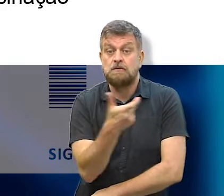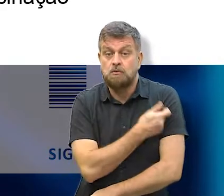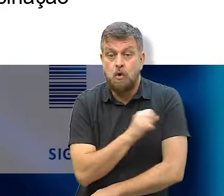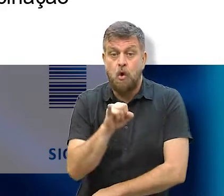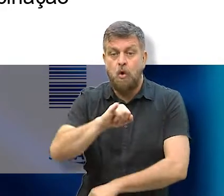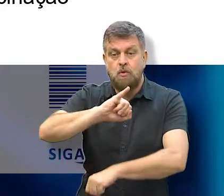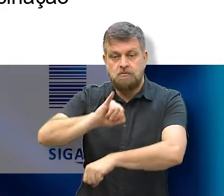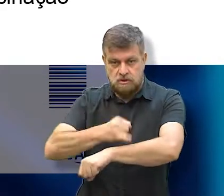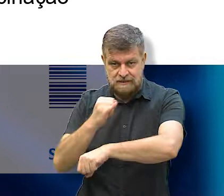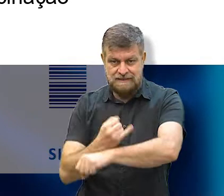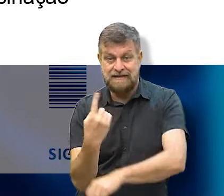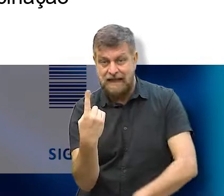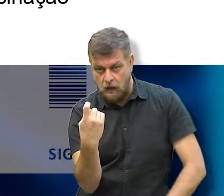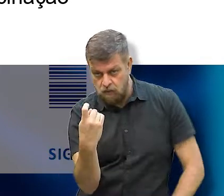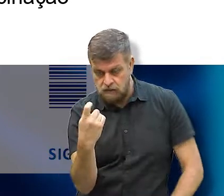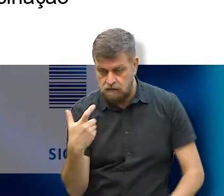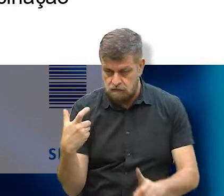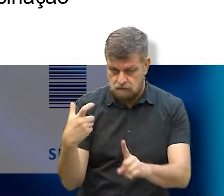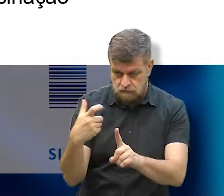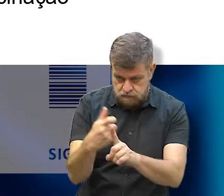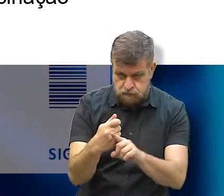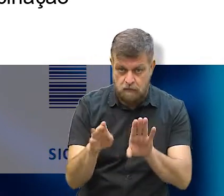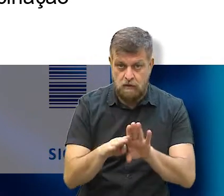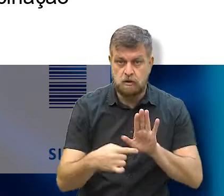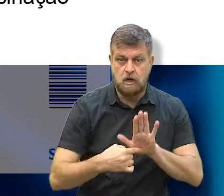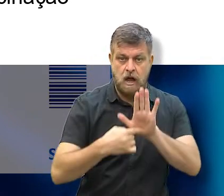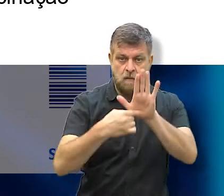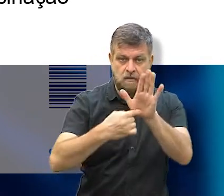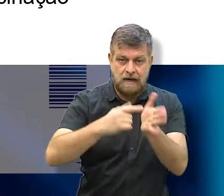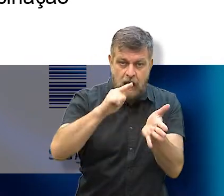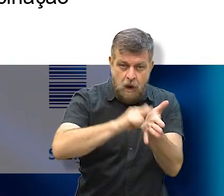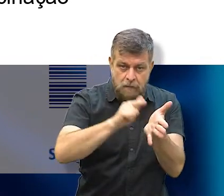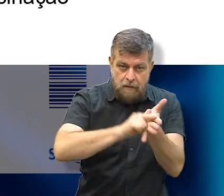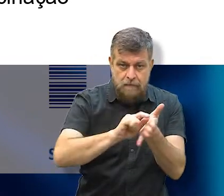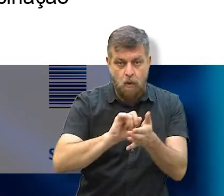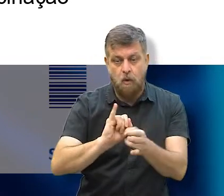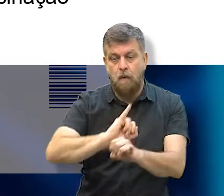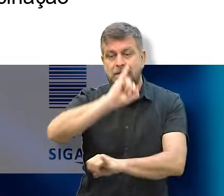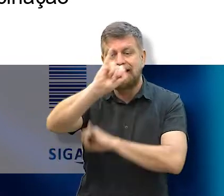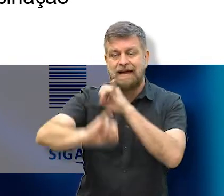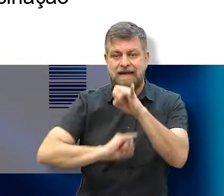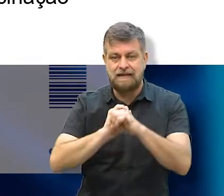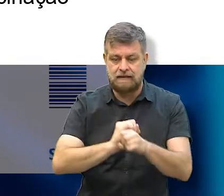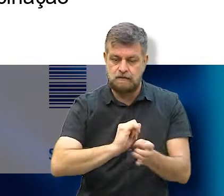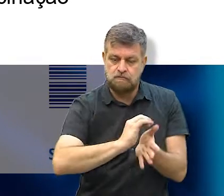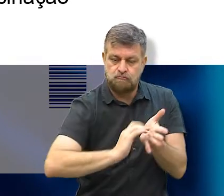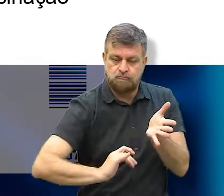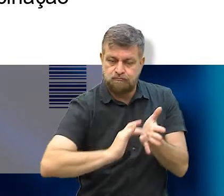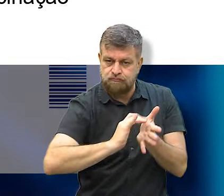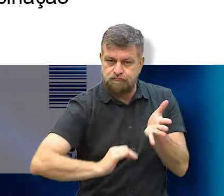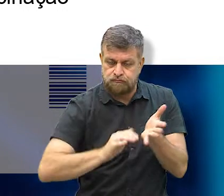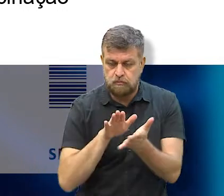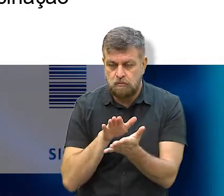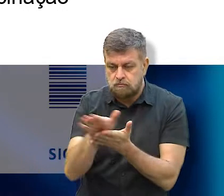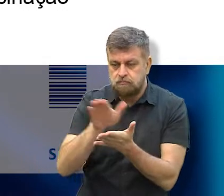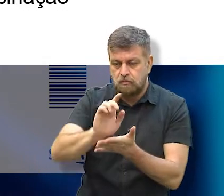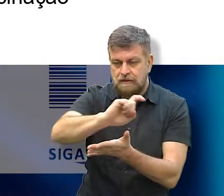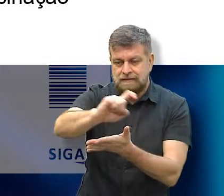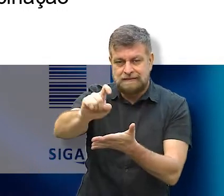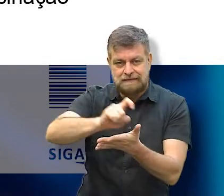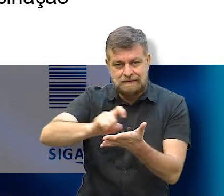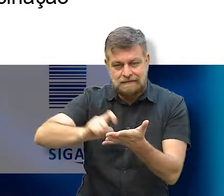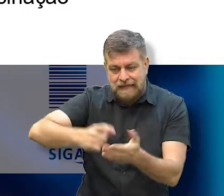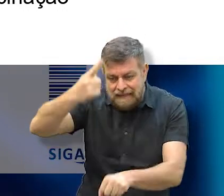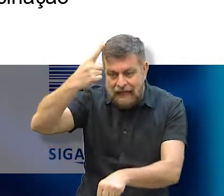ou a dose única. Podem ser apresentados tanto o certificado digital de vacina quanto o comprovante impresso